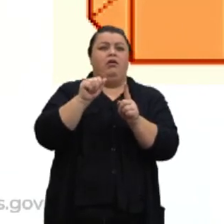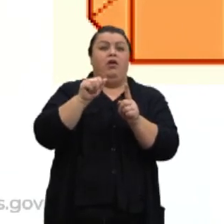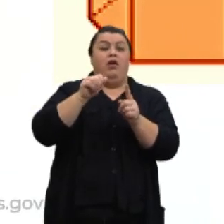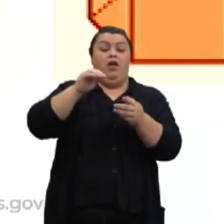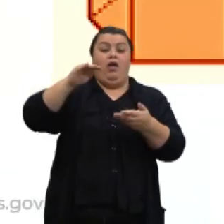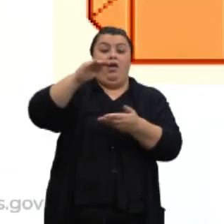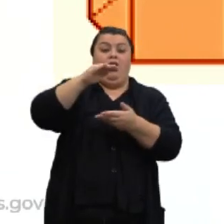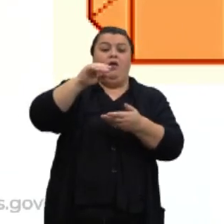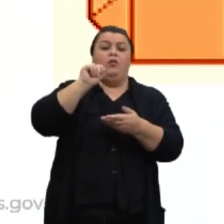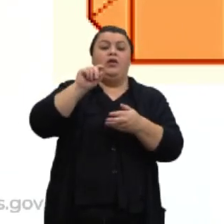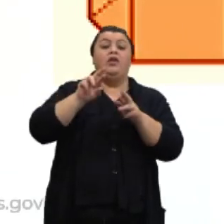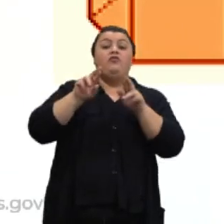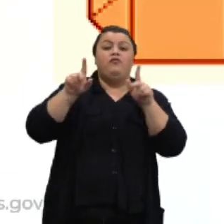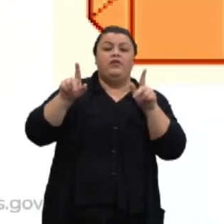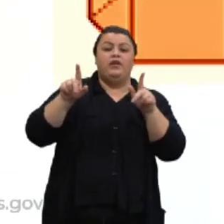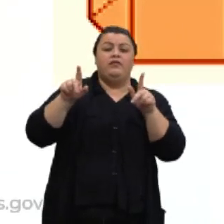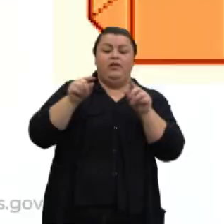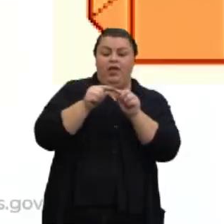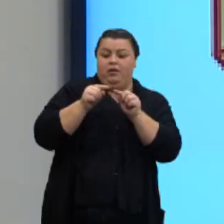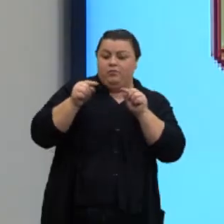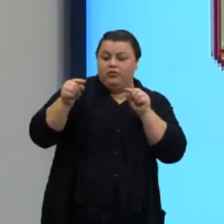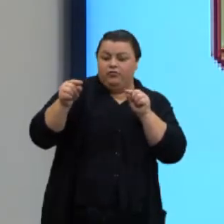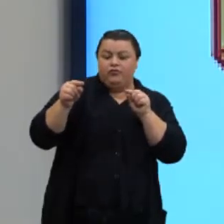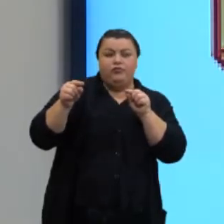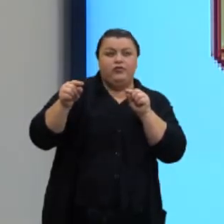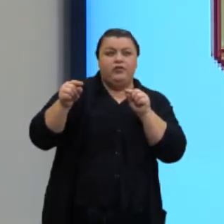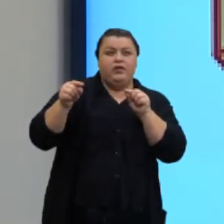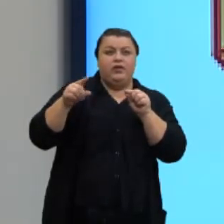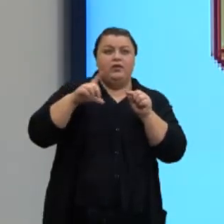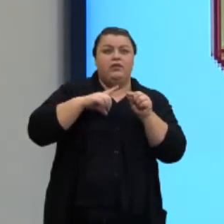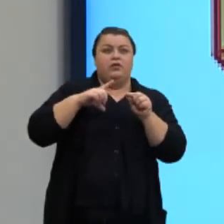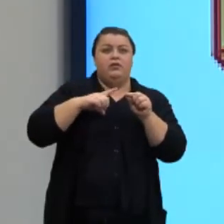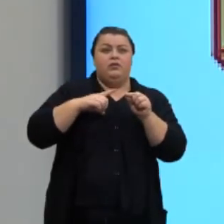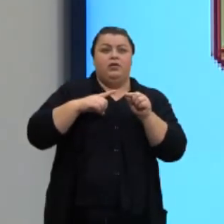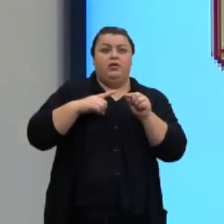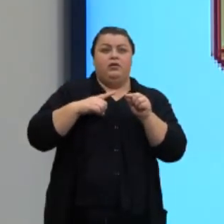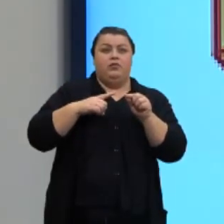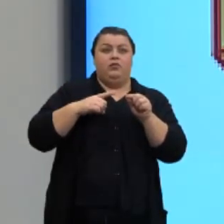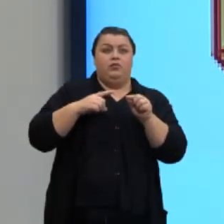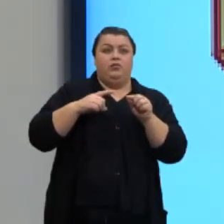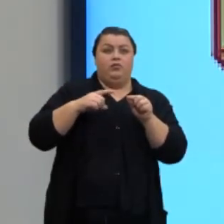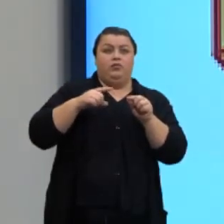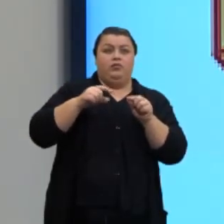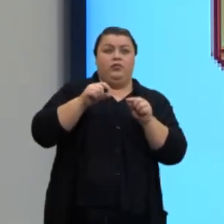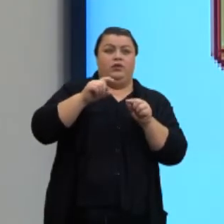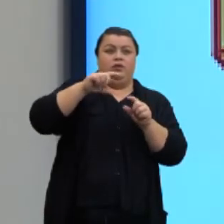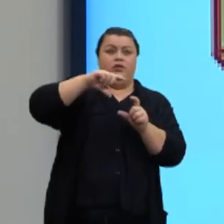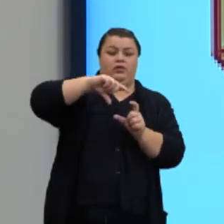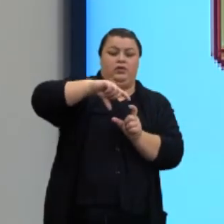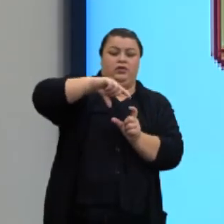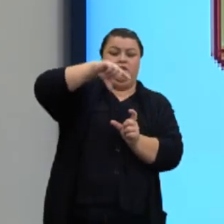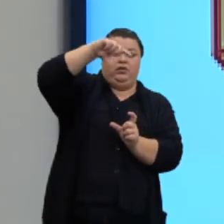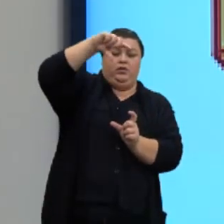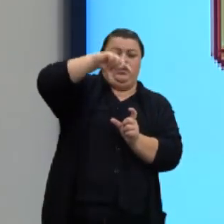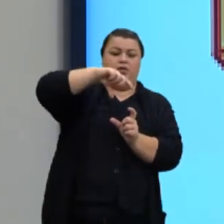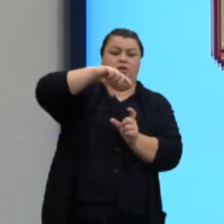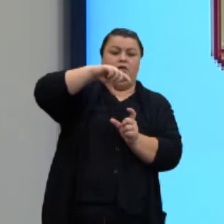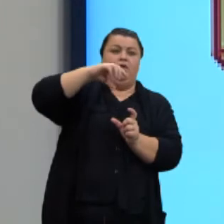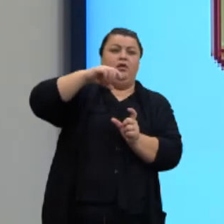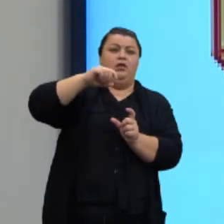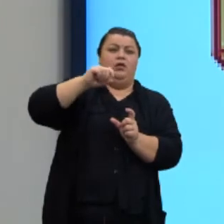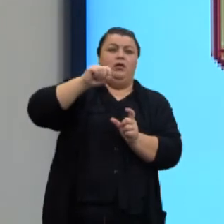as suas medidas. Então, se eu tenho aqui, são dois hexágonos, então os hexágonos são congruentes, ok?